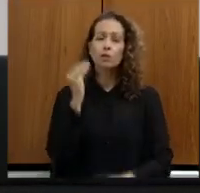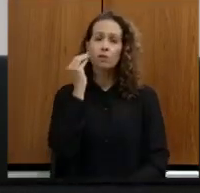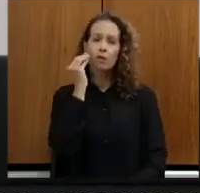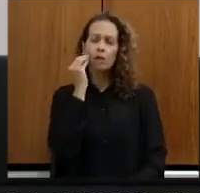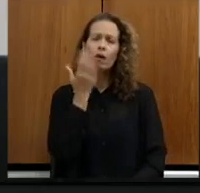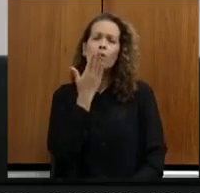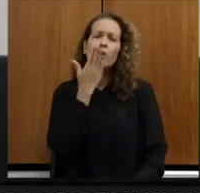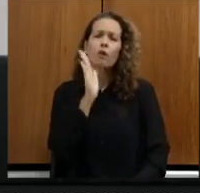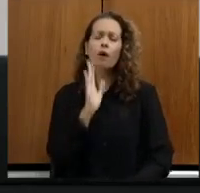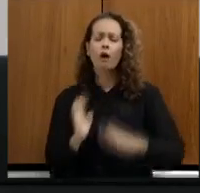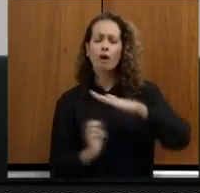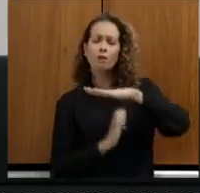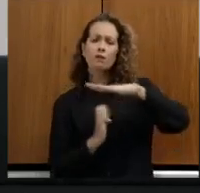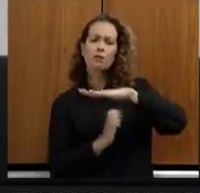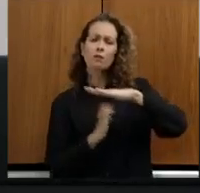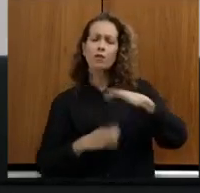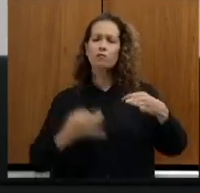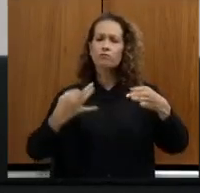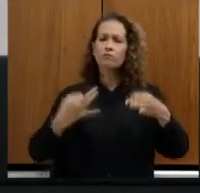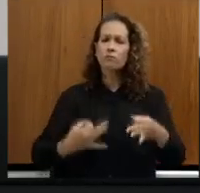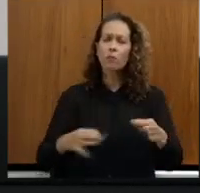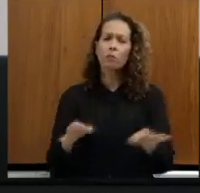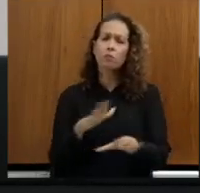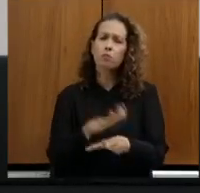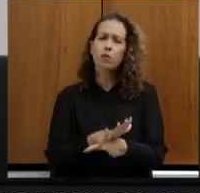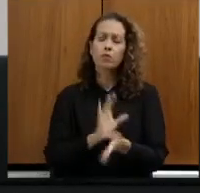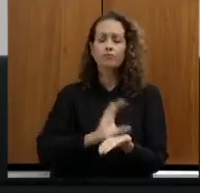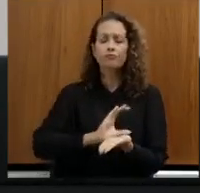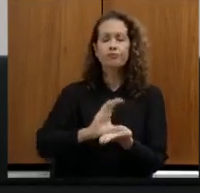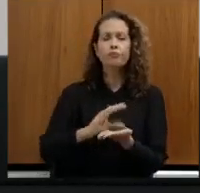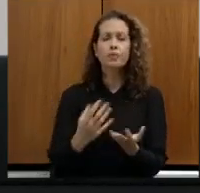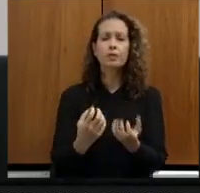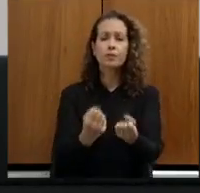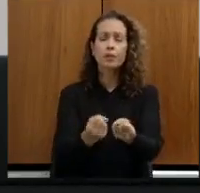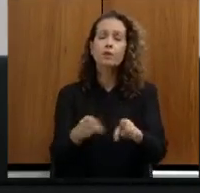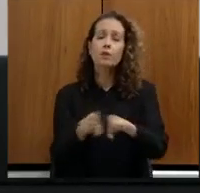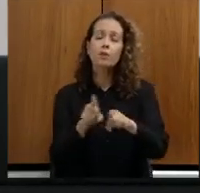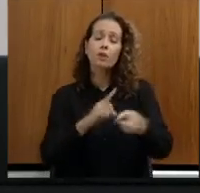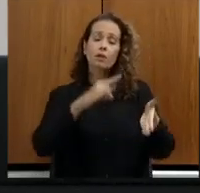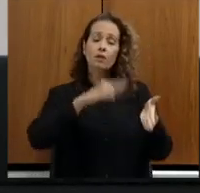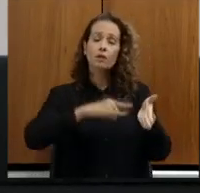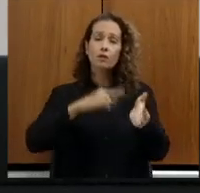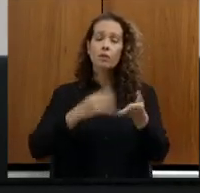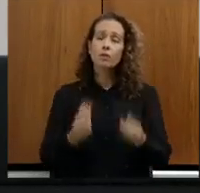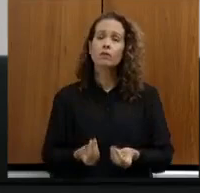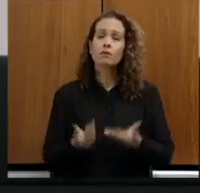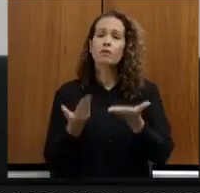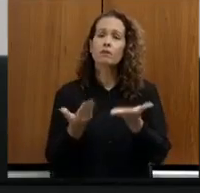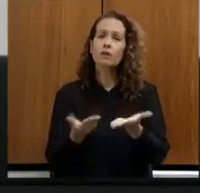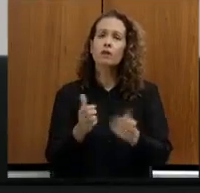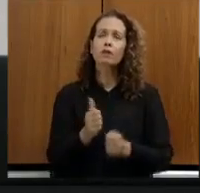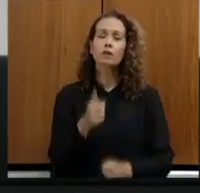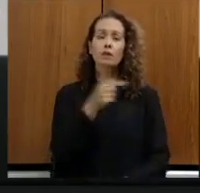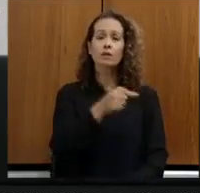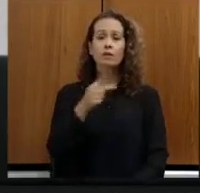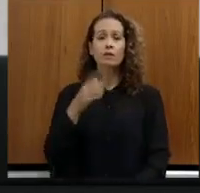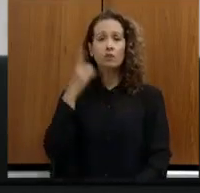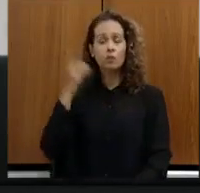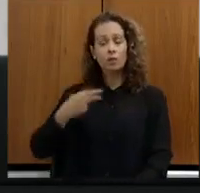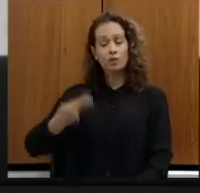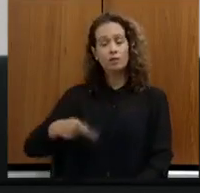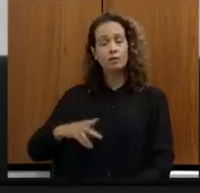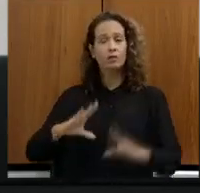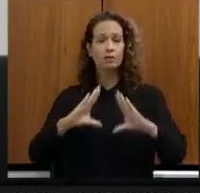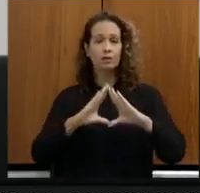estão regularizadas e aptas a receber recursos de emendas parlamentares e que esse documento seja enviado a todos os 77 deputados dessa Casa.